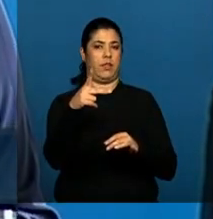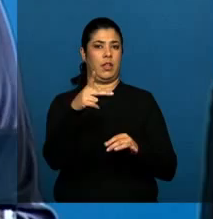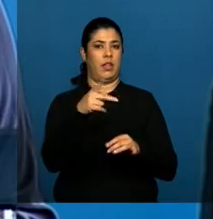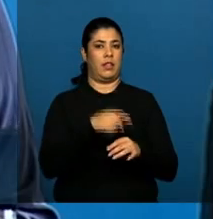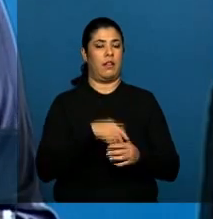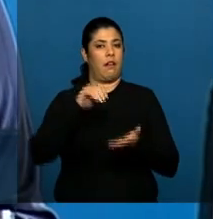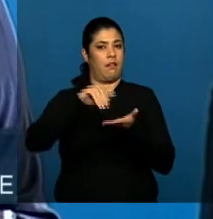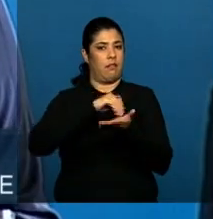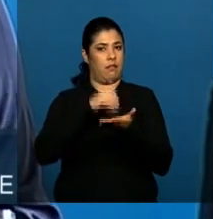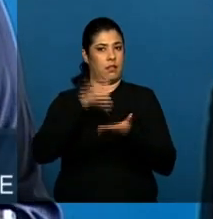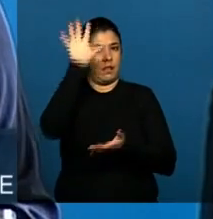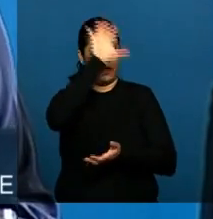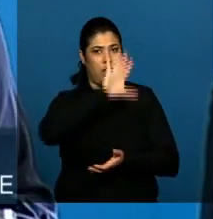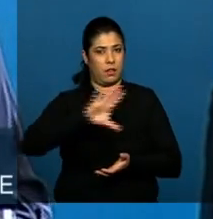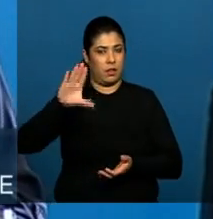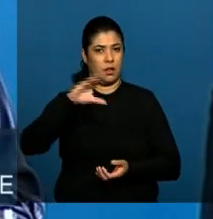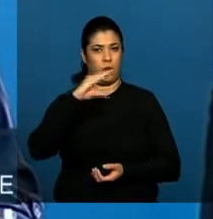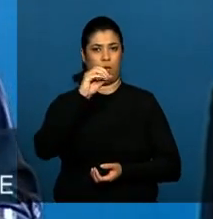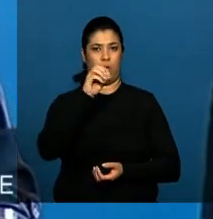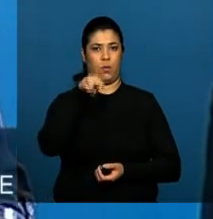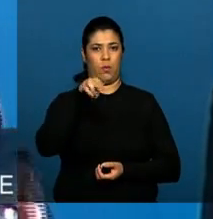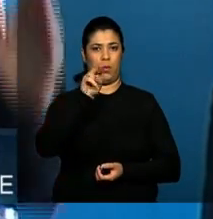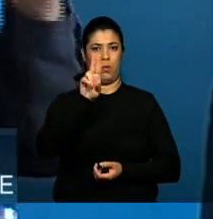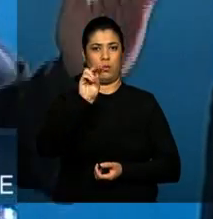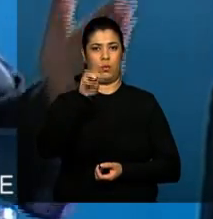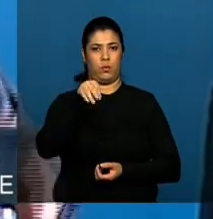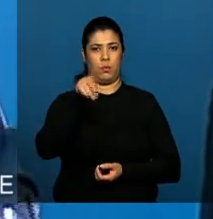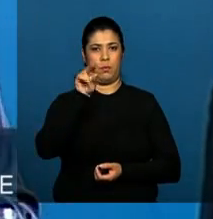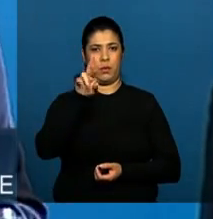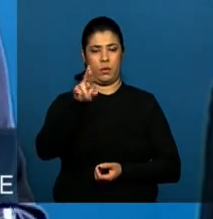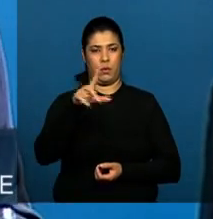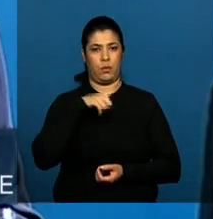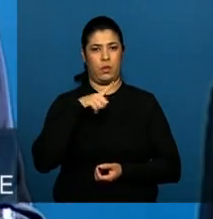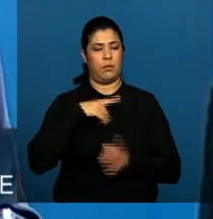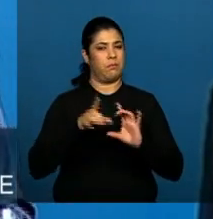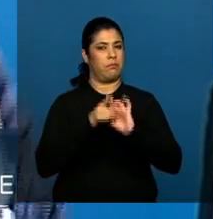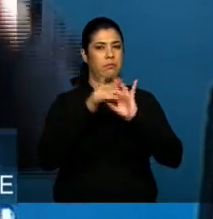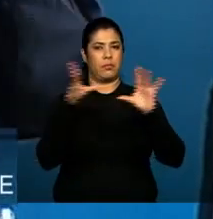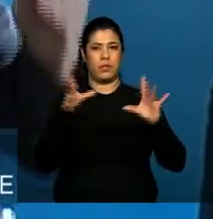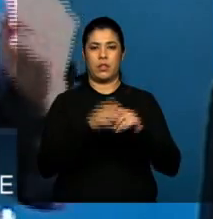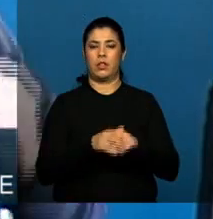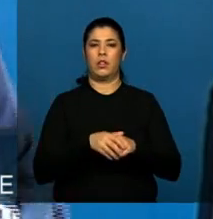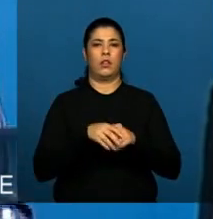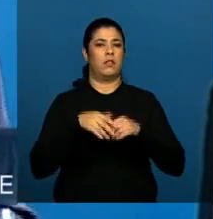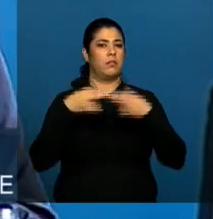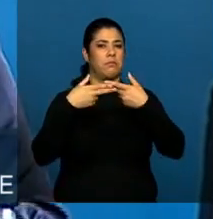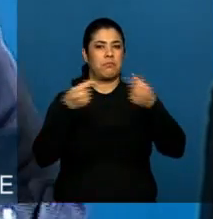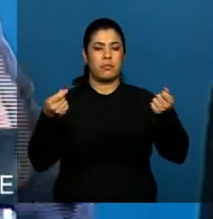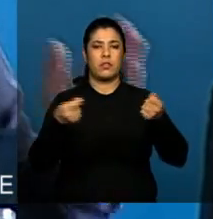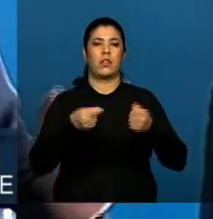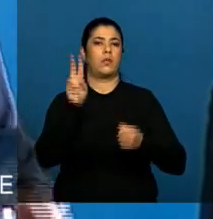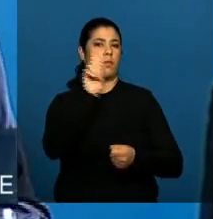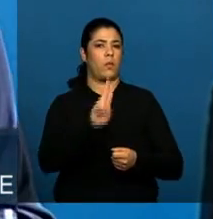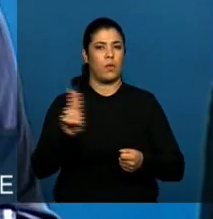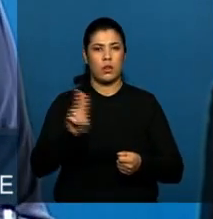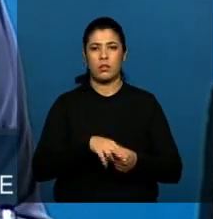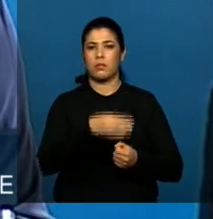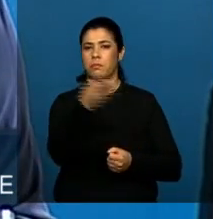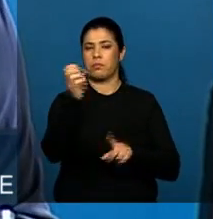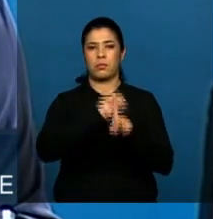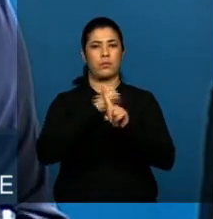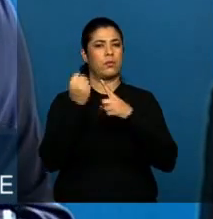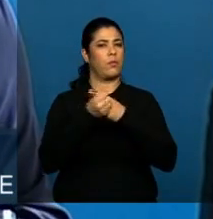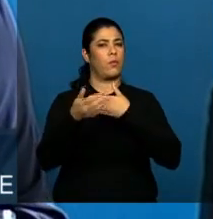Nacional do Consumidor está à disposição do mercado, da sociedade, da academia e de qualquer organização